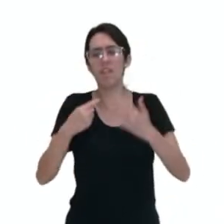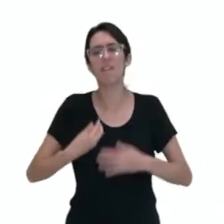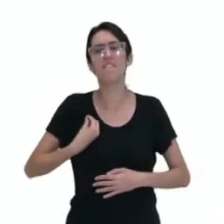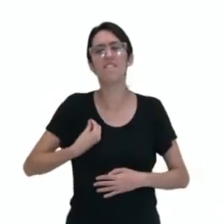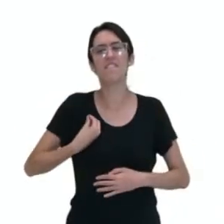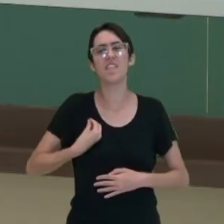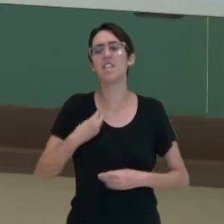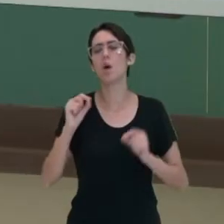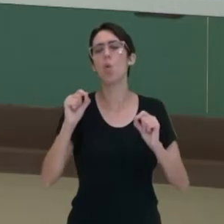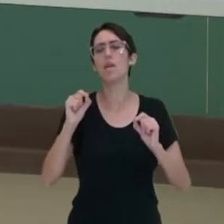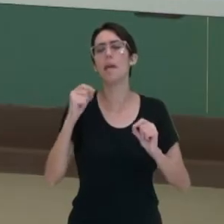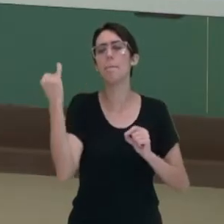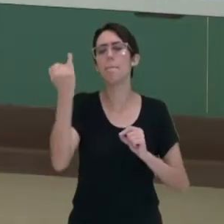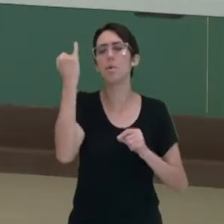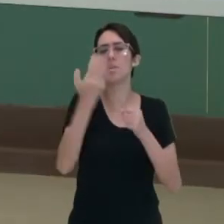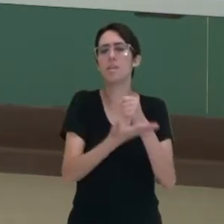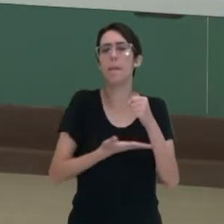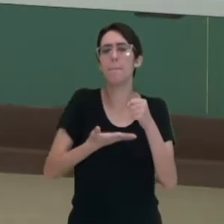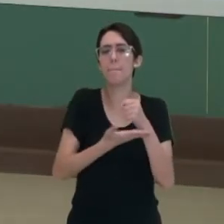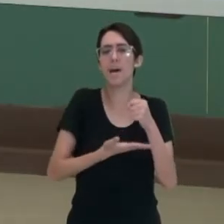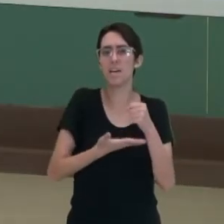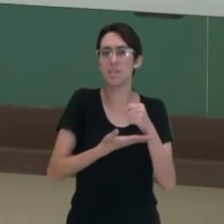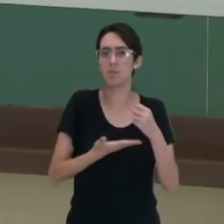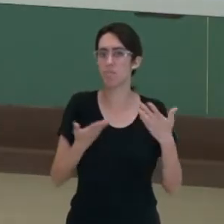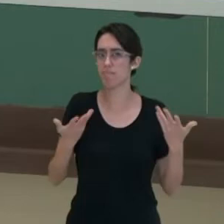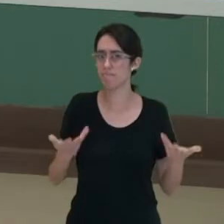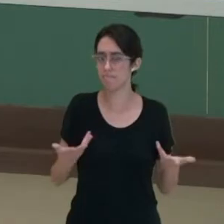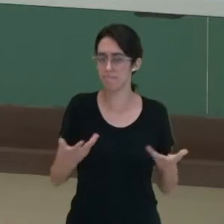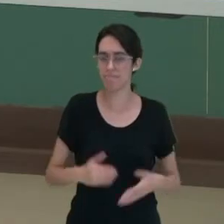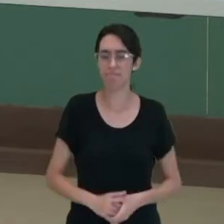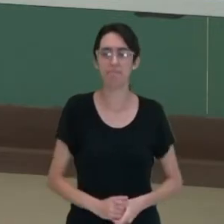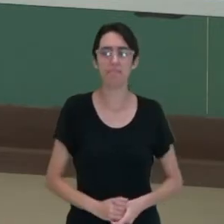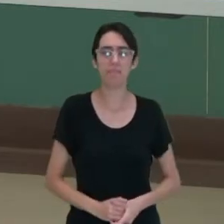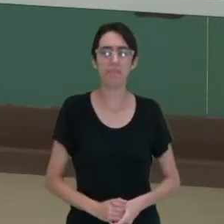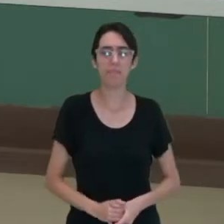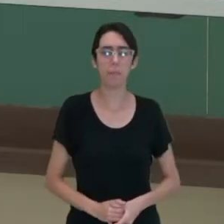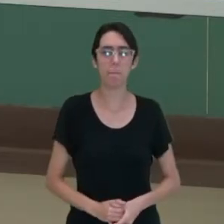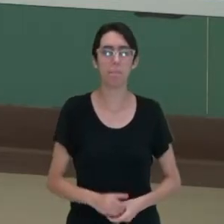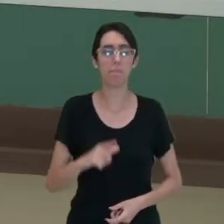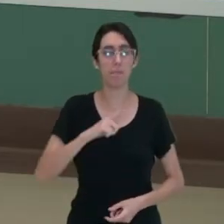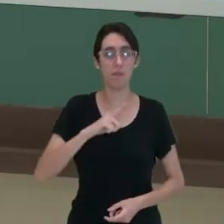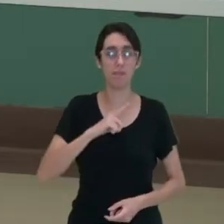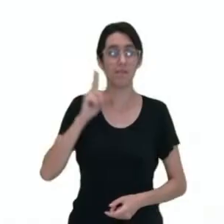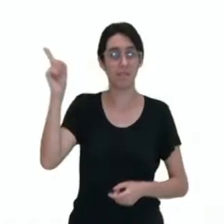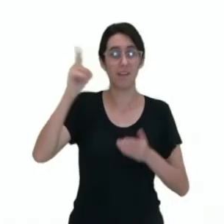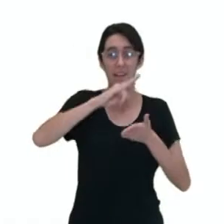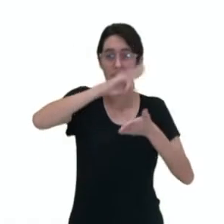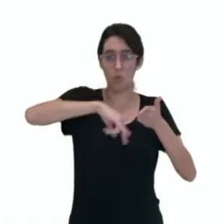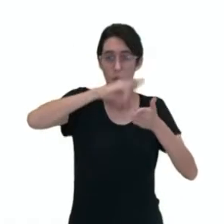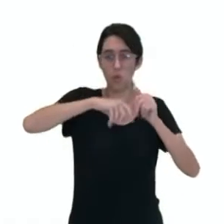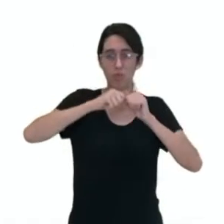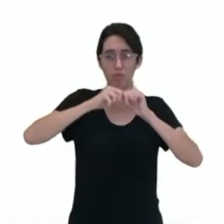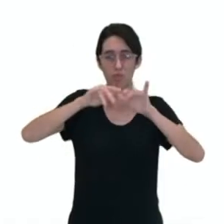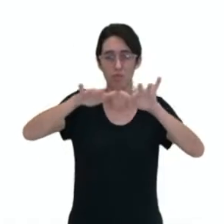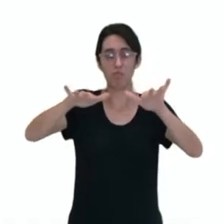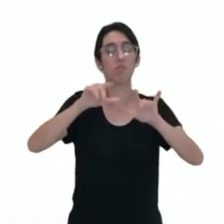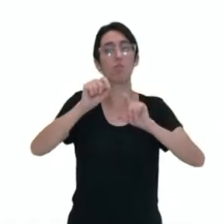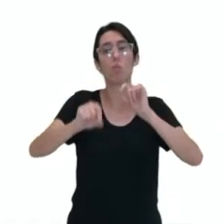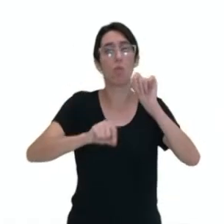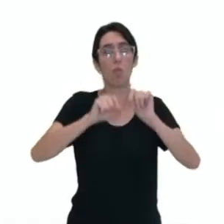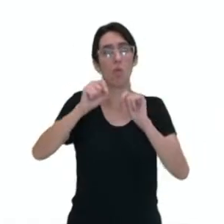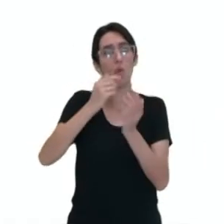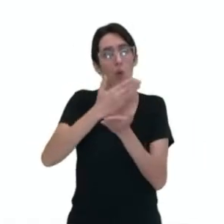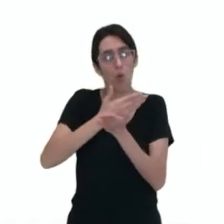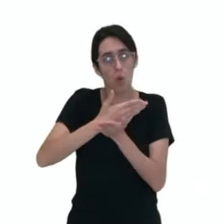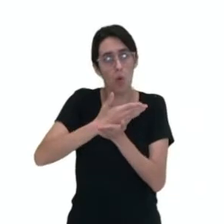garantir maior dignidade aos seres humanos. Essa declaração foi adotada a